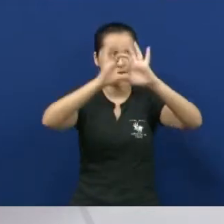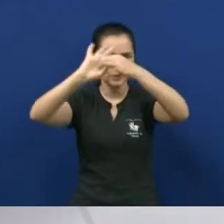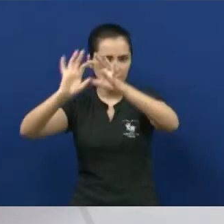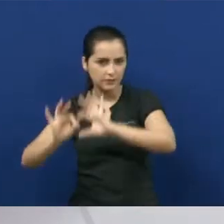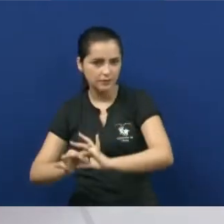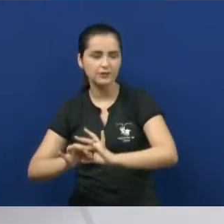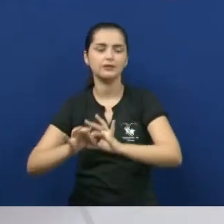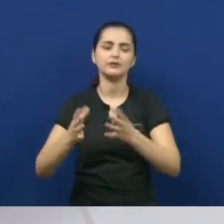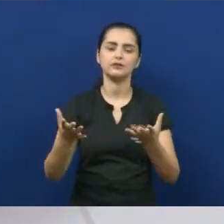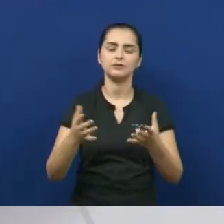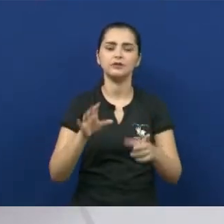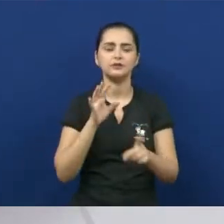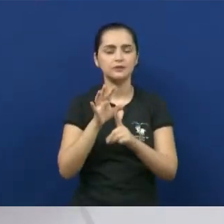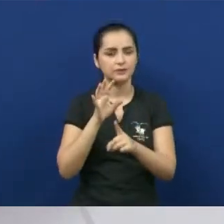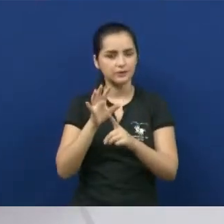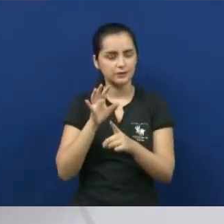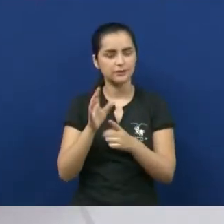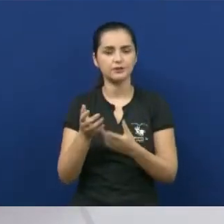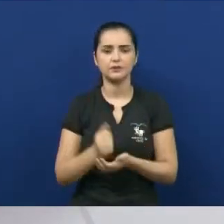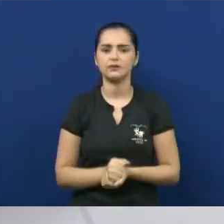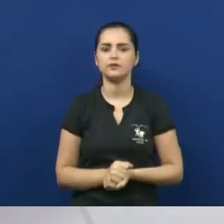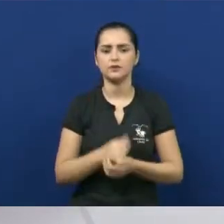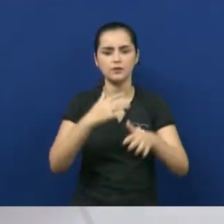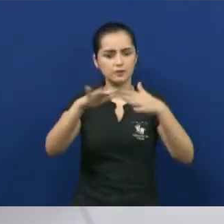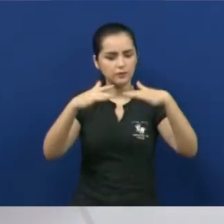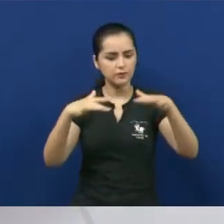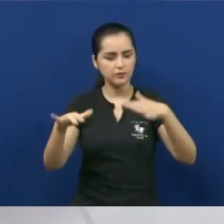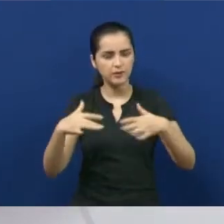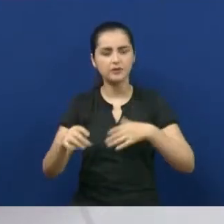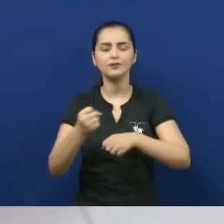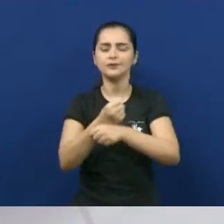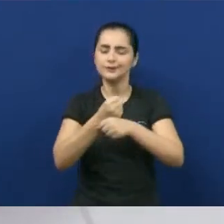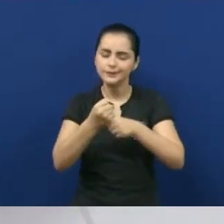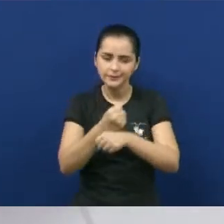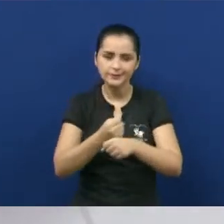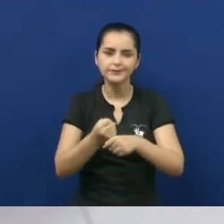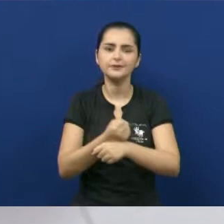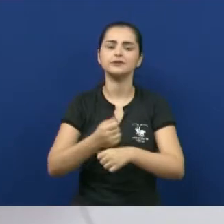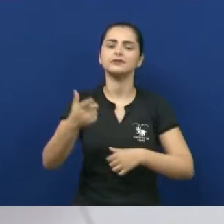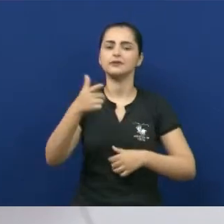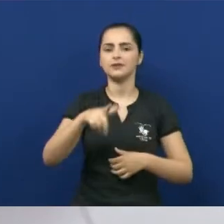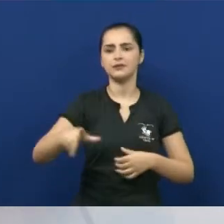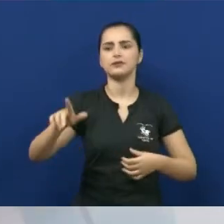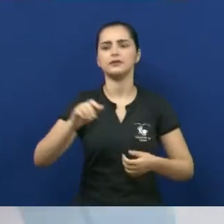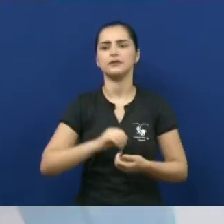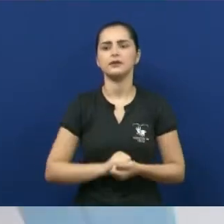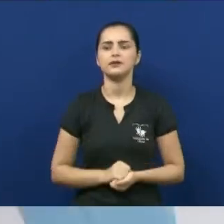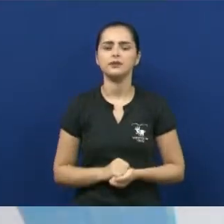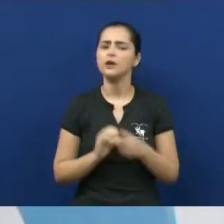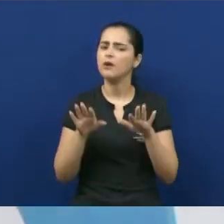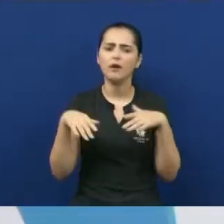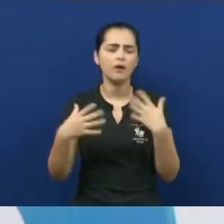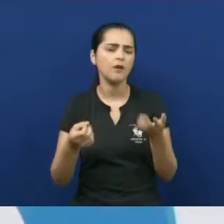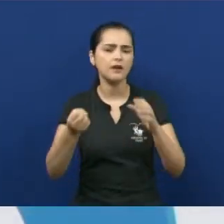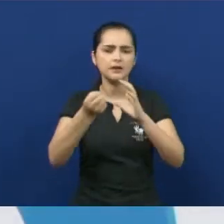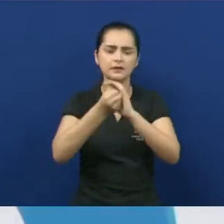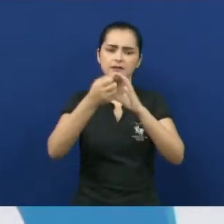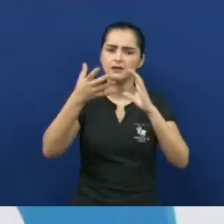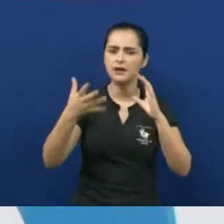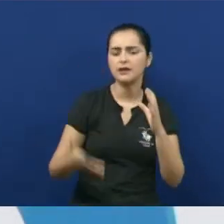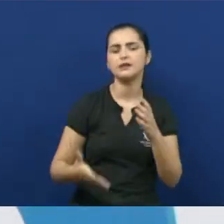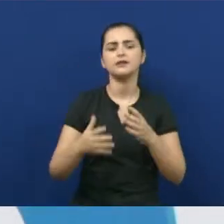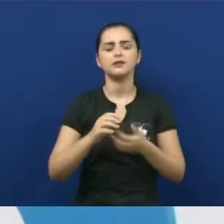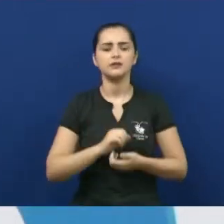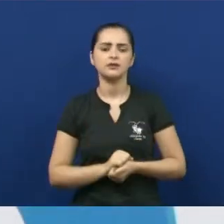em todos os movimentos literários que, ao longo desses anos, vêm acontecendo no nosso país. Quais são as características